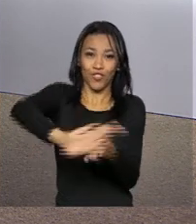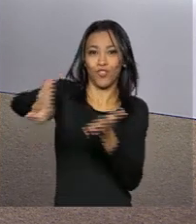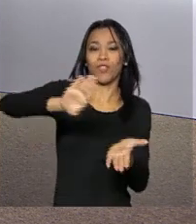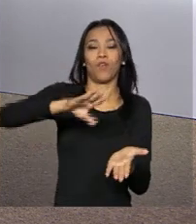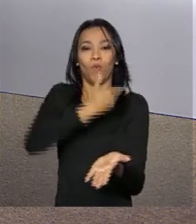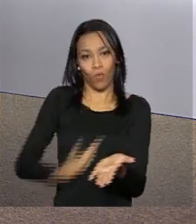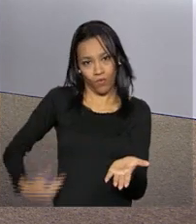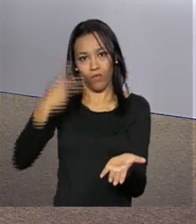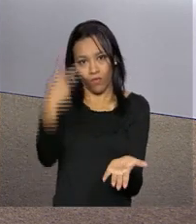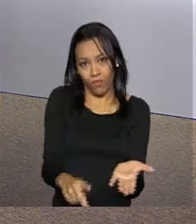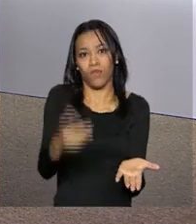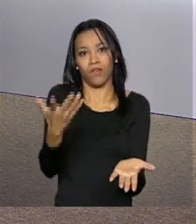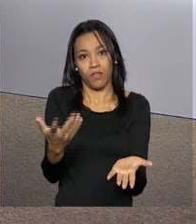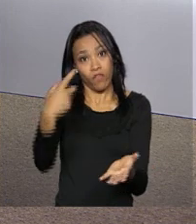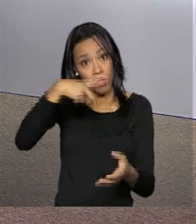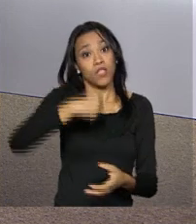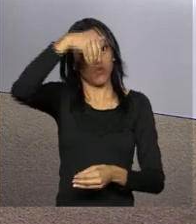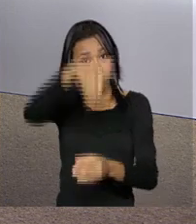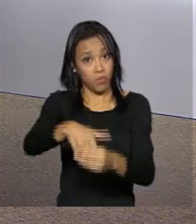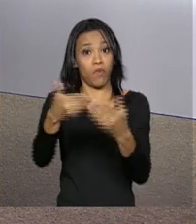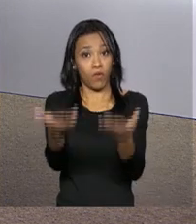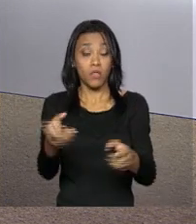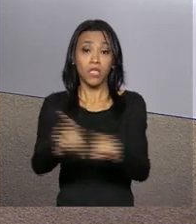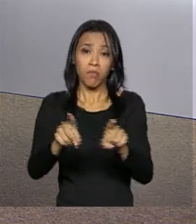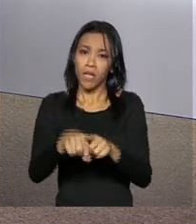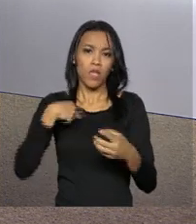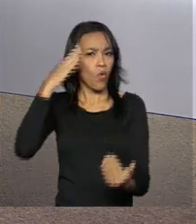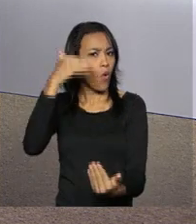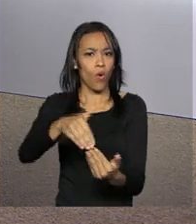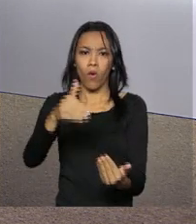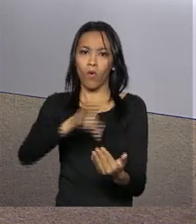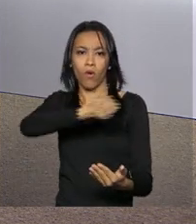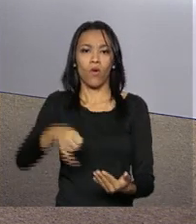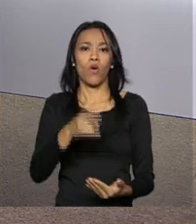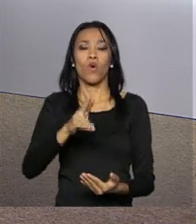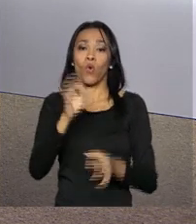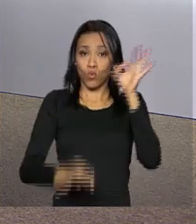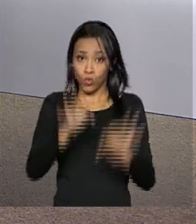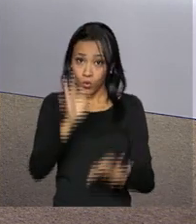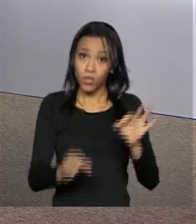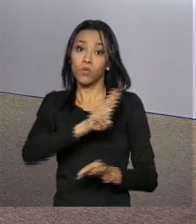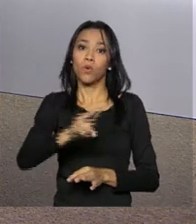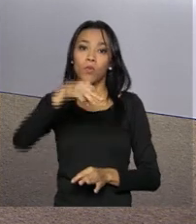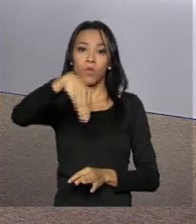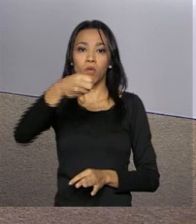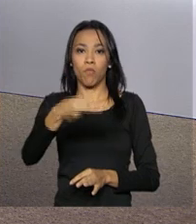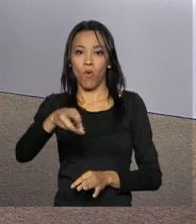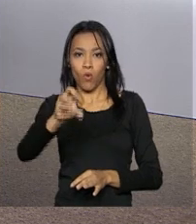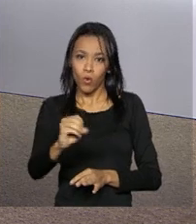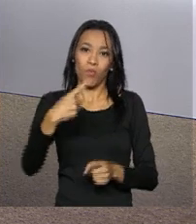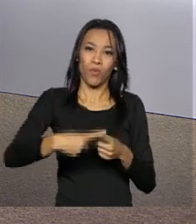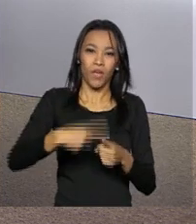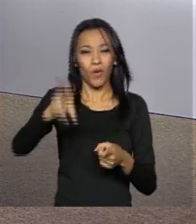professores também criticam a atuação do juiz Sérgio Moro, que, segundo o documento, tem maculado a operação Lava Jato pelo